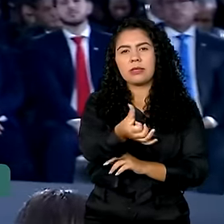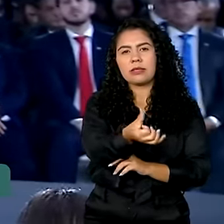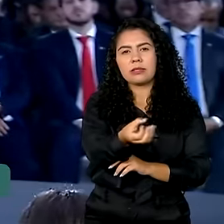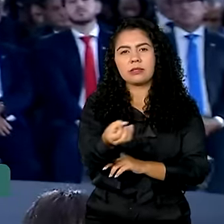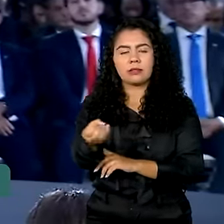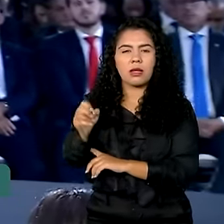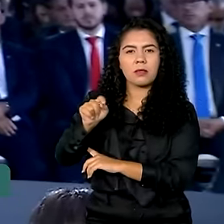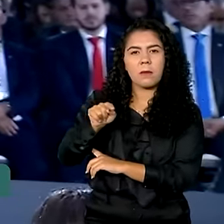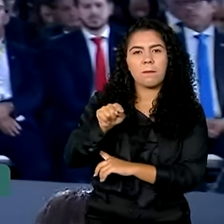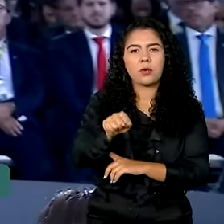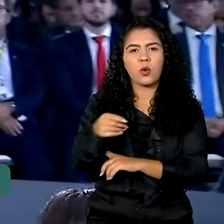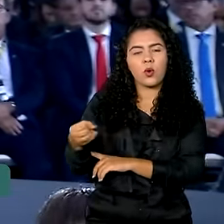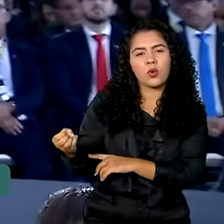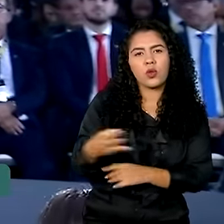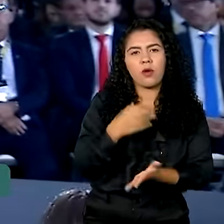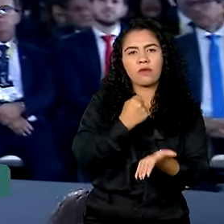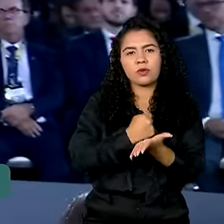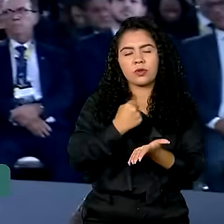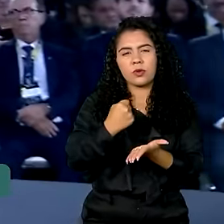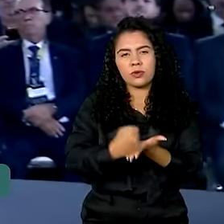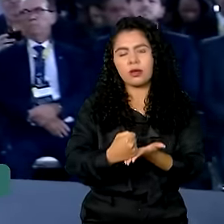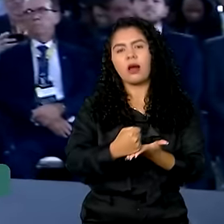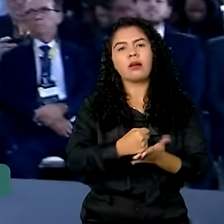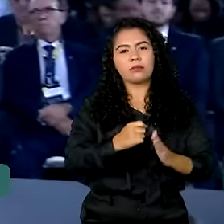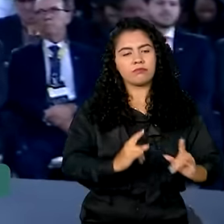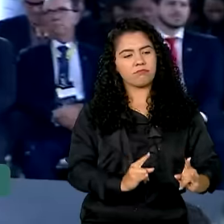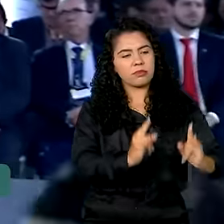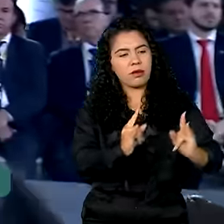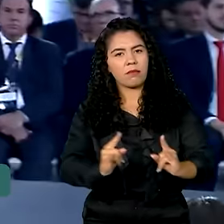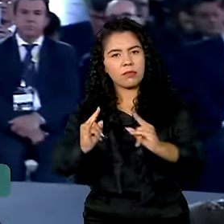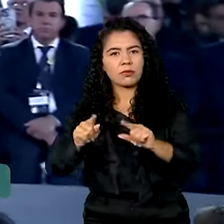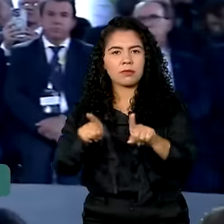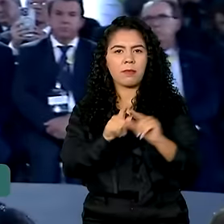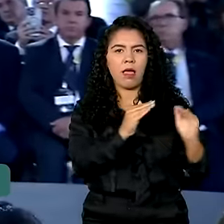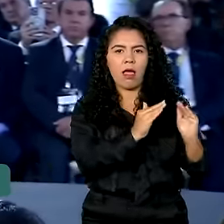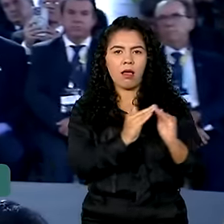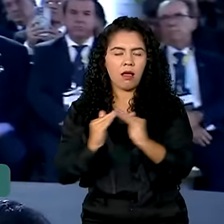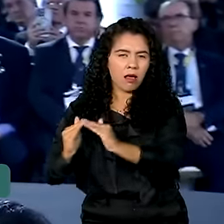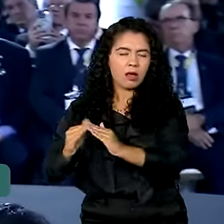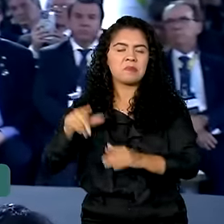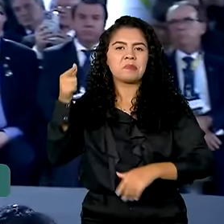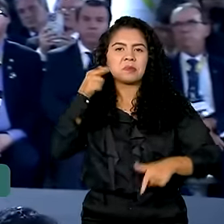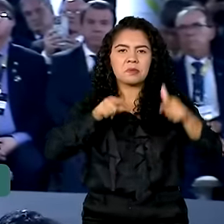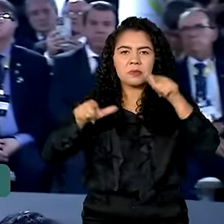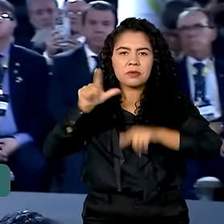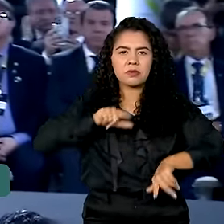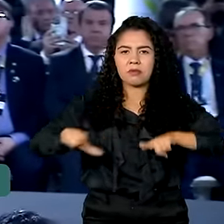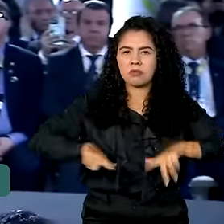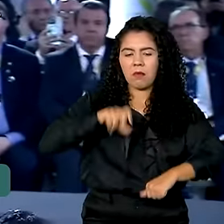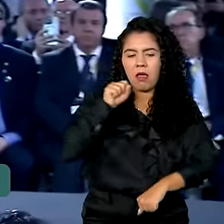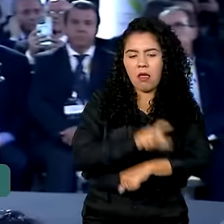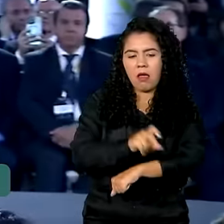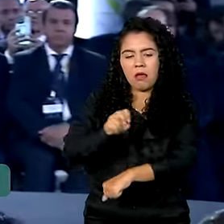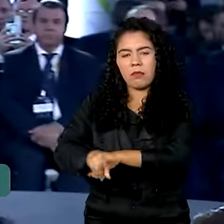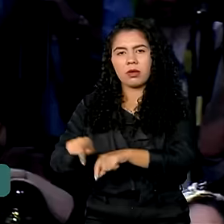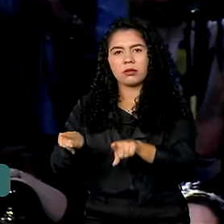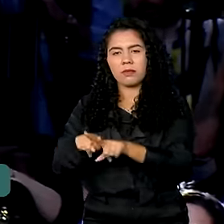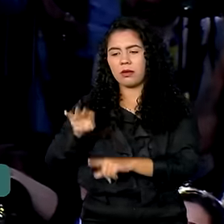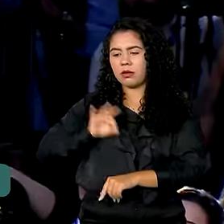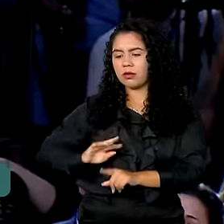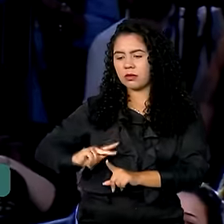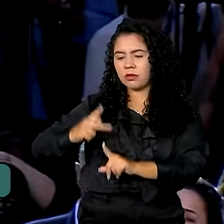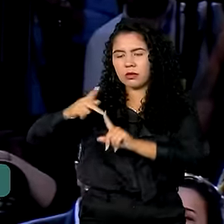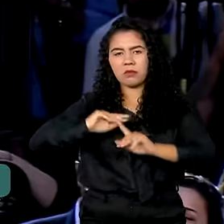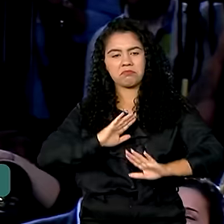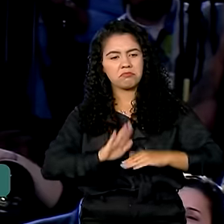mil novas unidades contratadas nesse país, gerando emprego, gerando renda, desenvolvimento